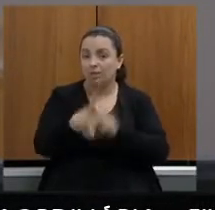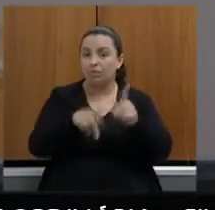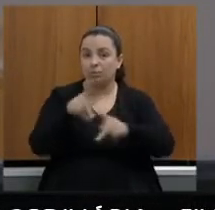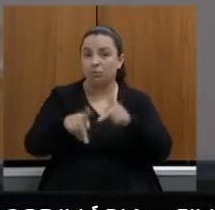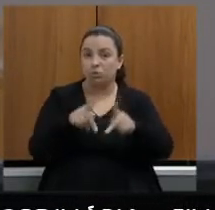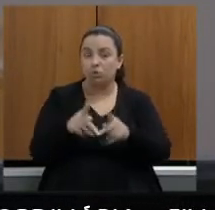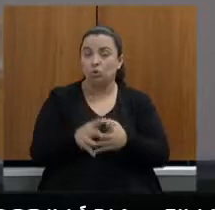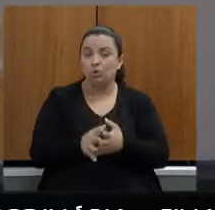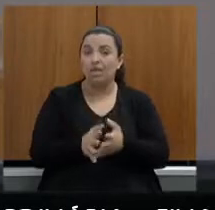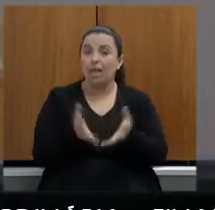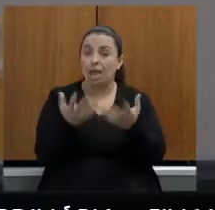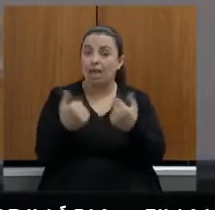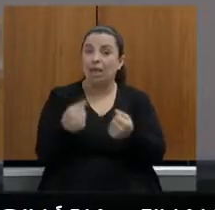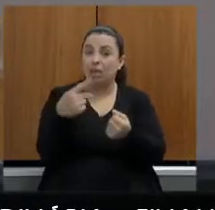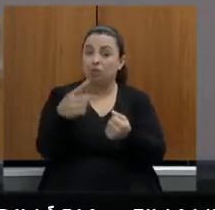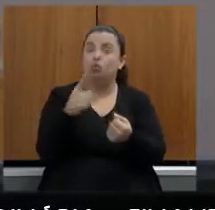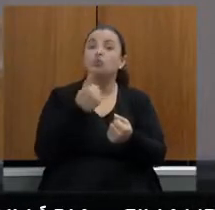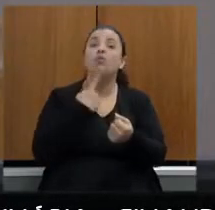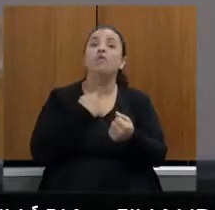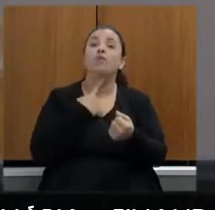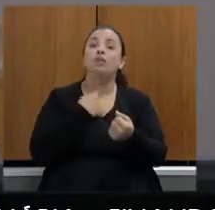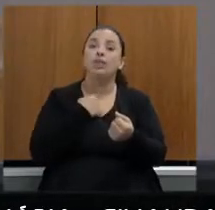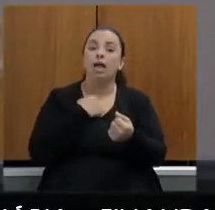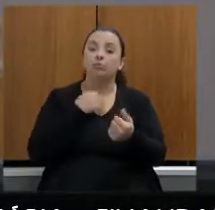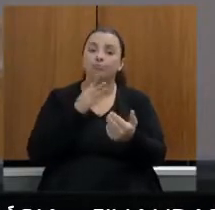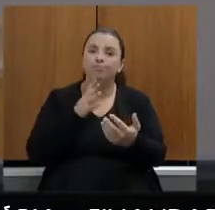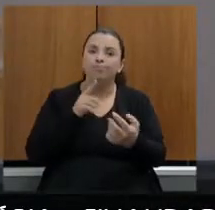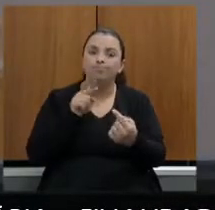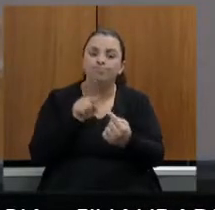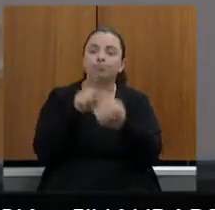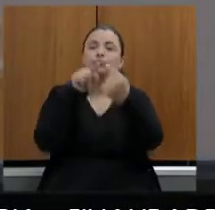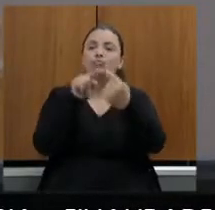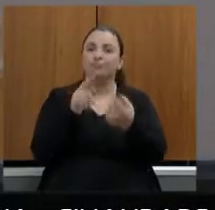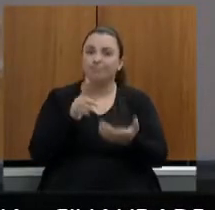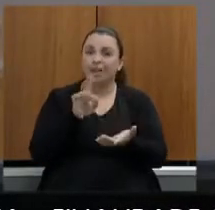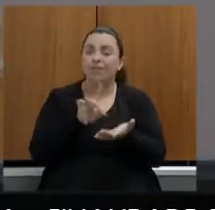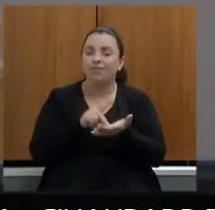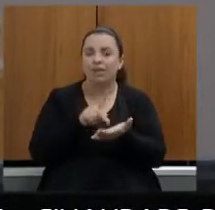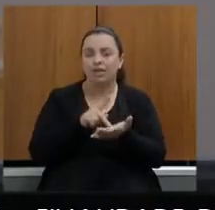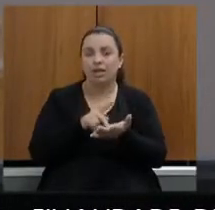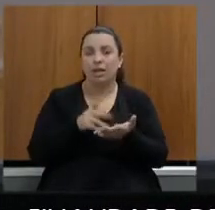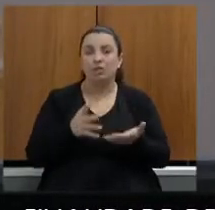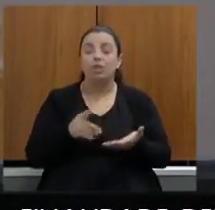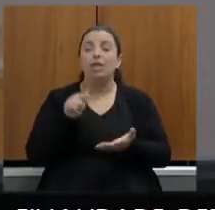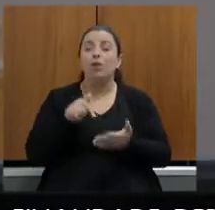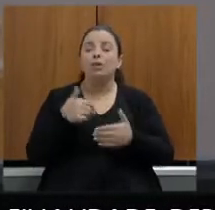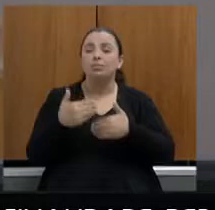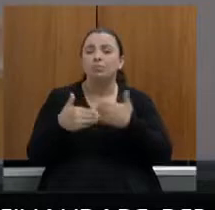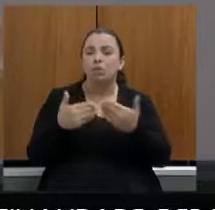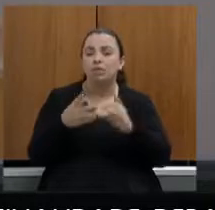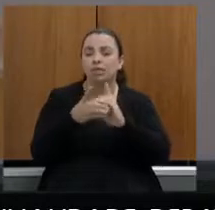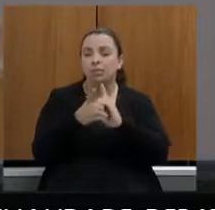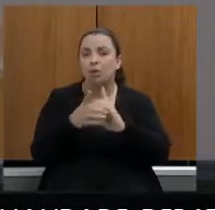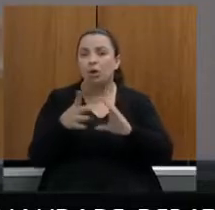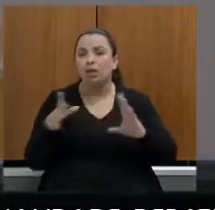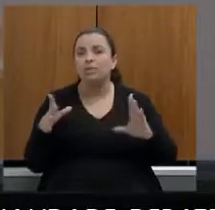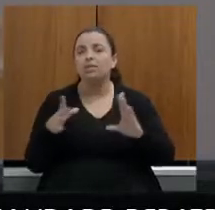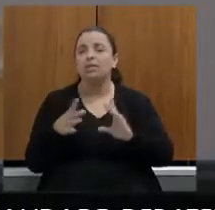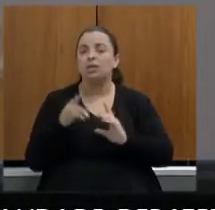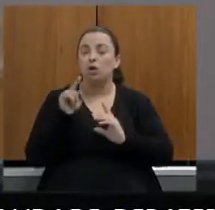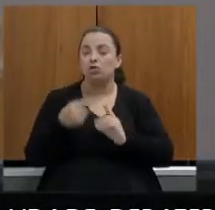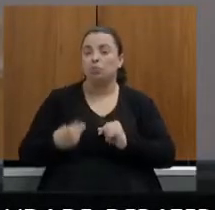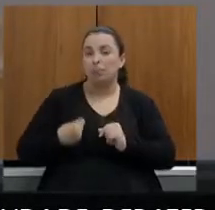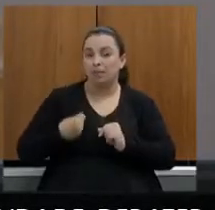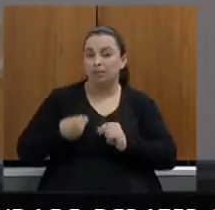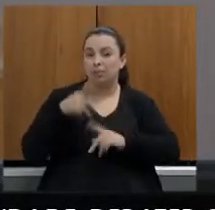atendessem aos anseios dessas comunidades então esse processo de democratização de participação democrática ele não se encerra